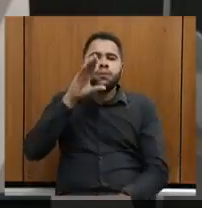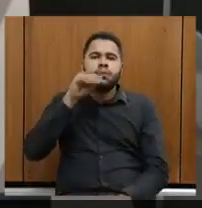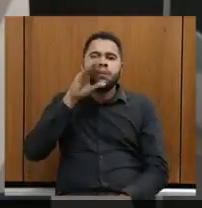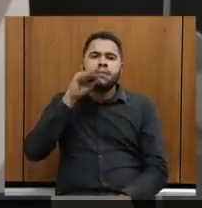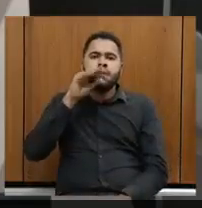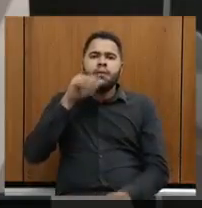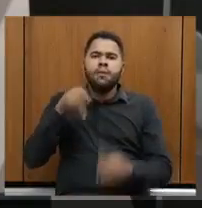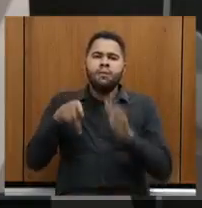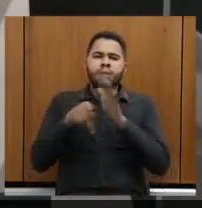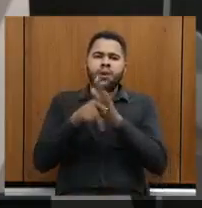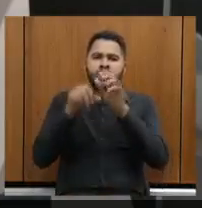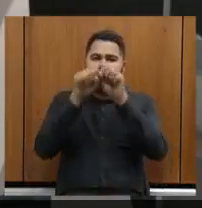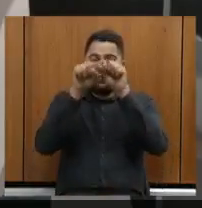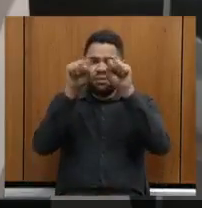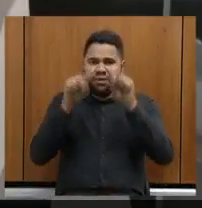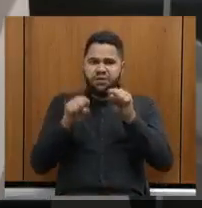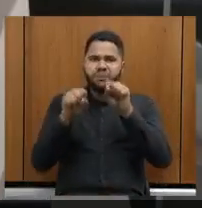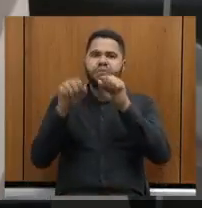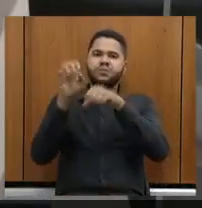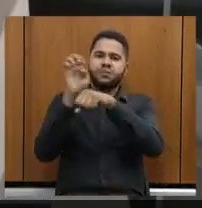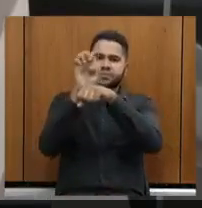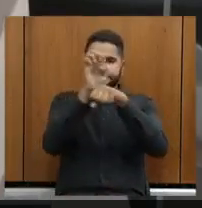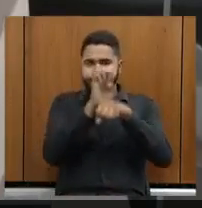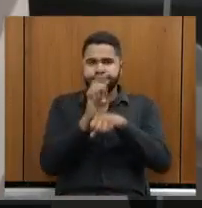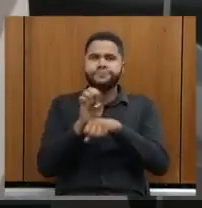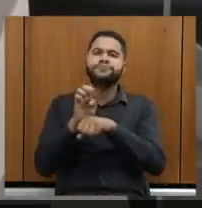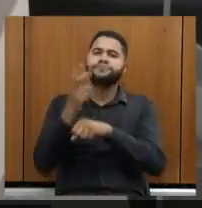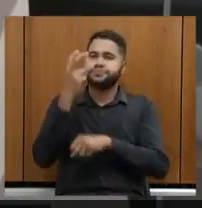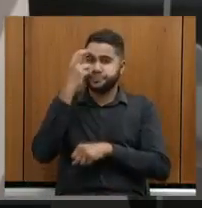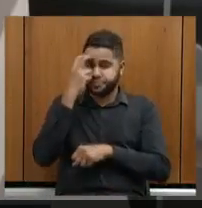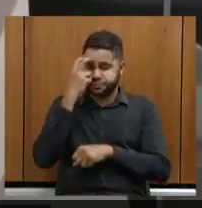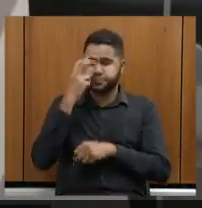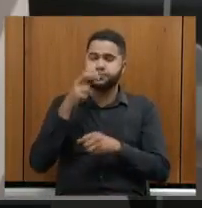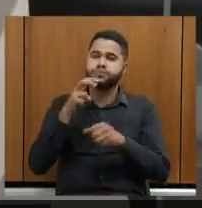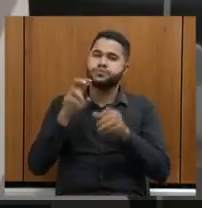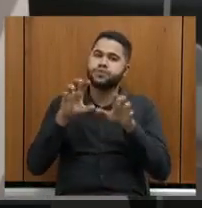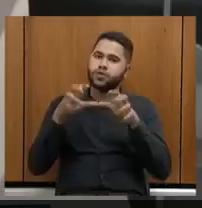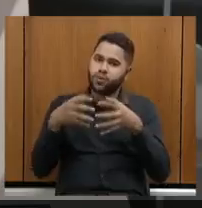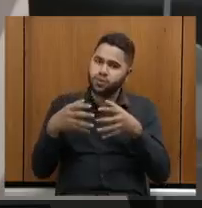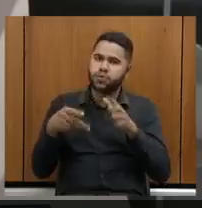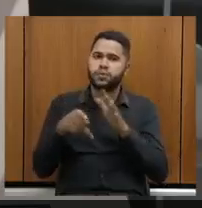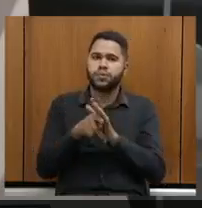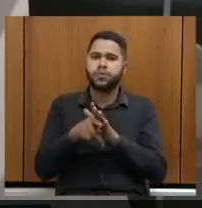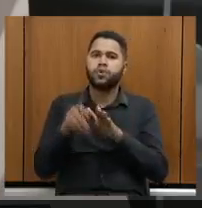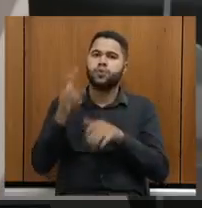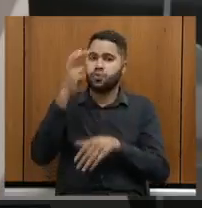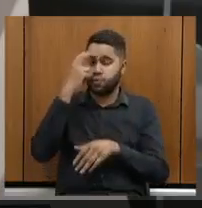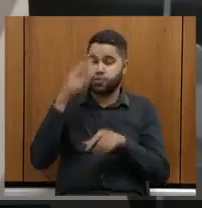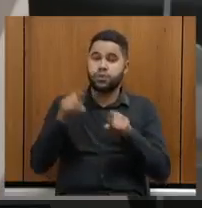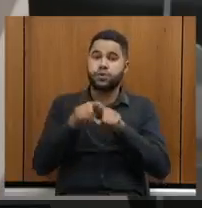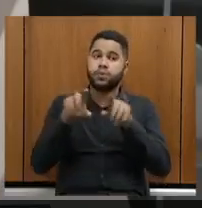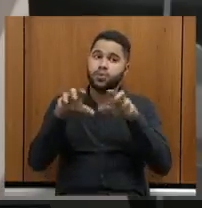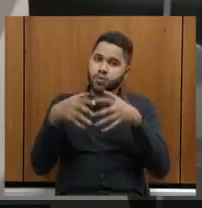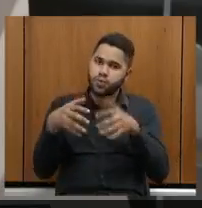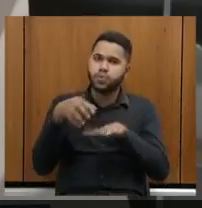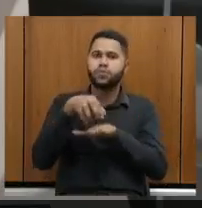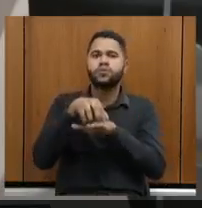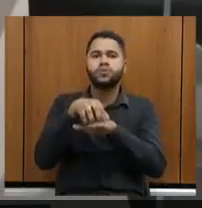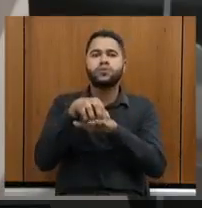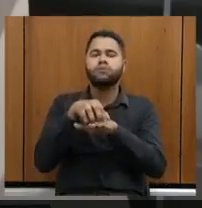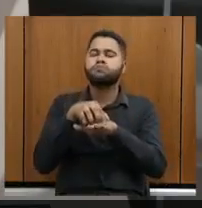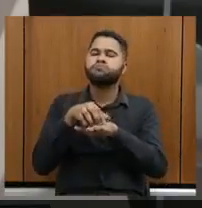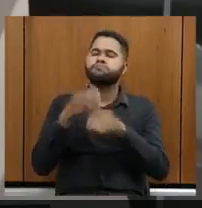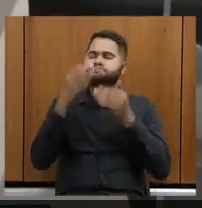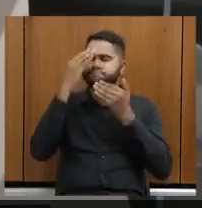Sistema Estadual de Cultura, dos nossos conselhos de cultura, dos nossos conselhos de turismo, agradecendo em seu nome ao